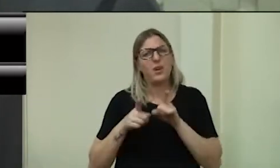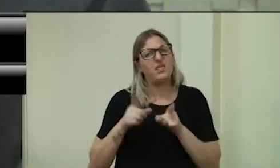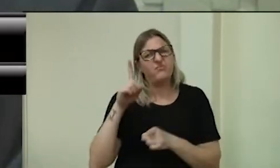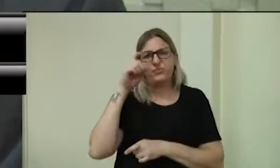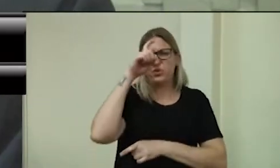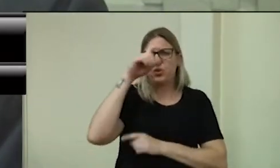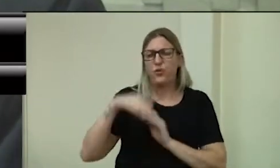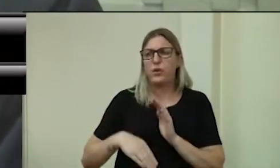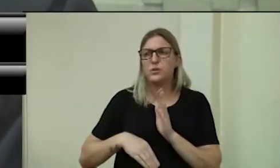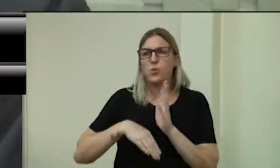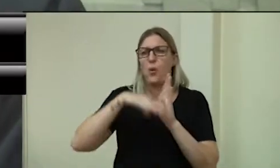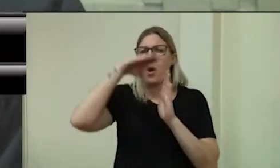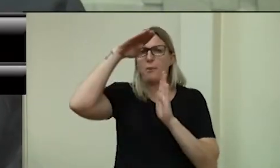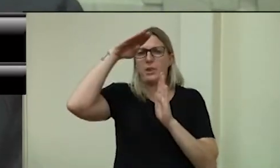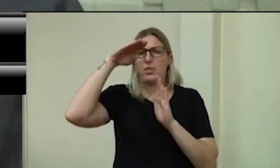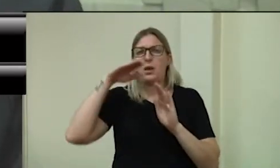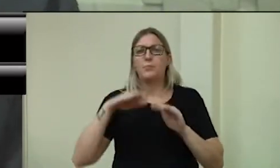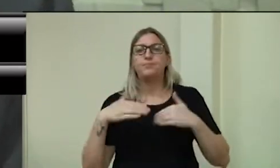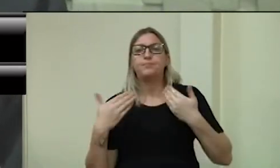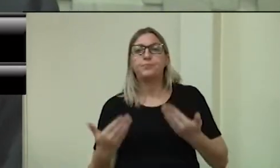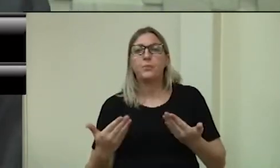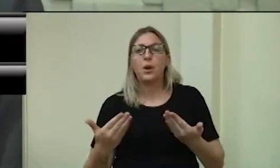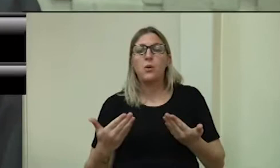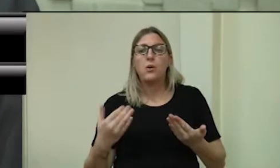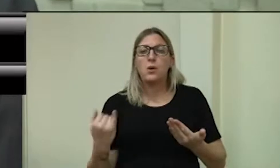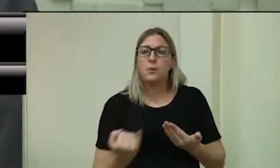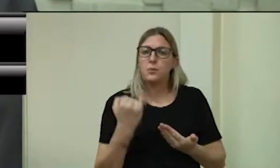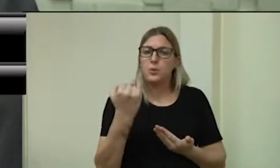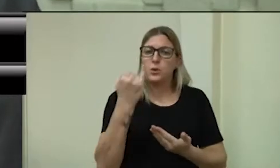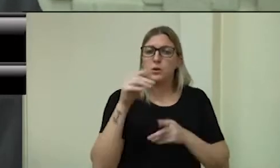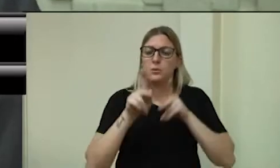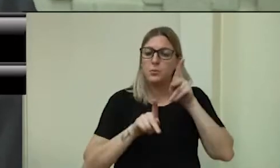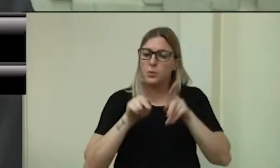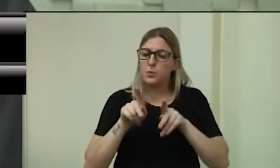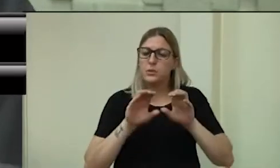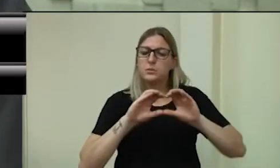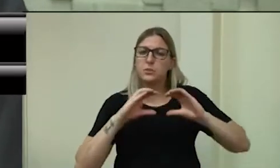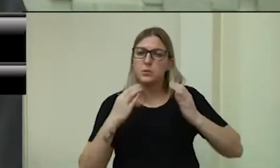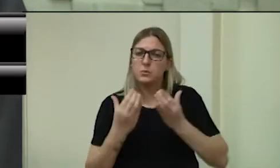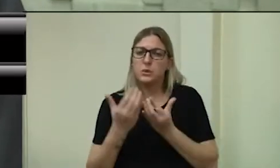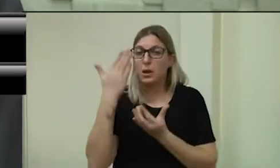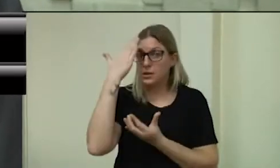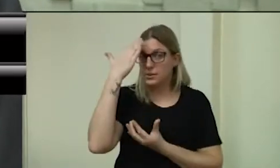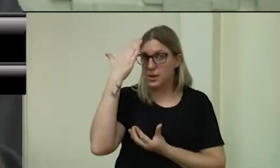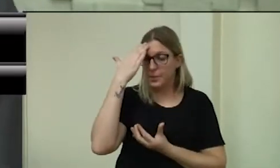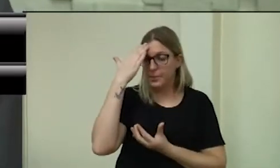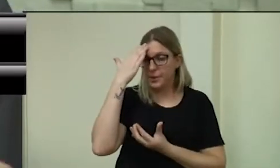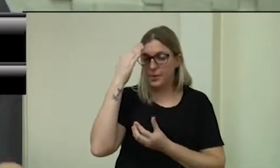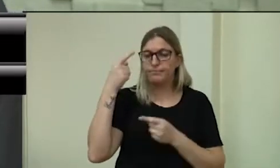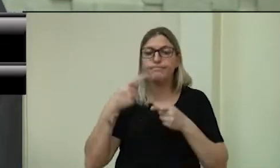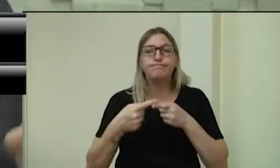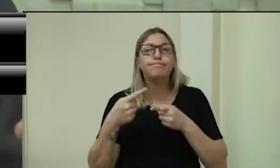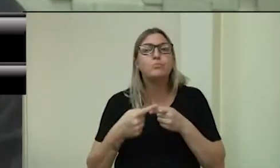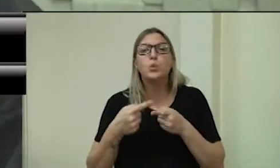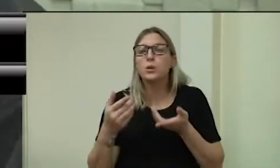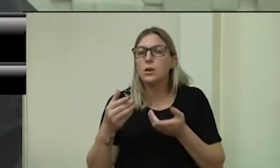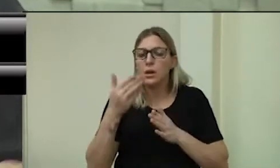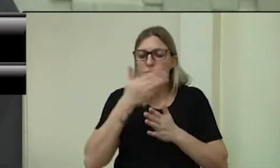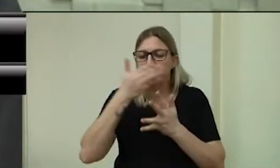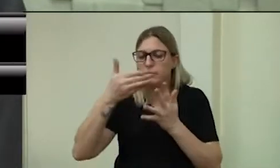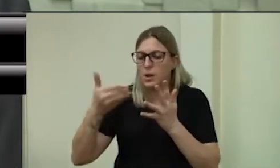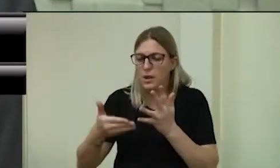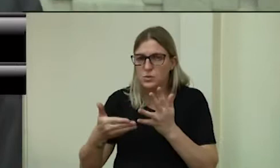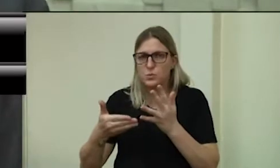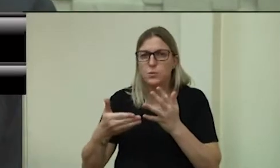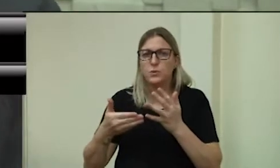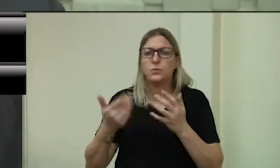que a população saiba, para que a comunidade saiba, que isso é para que a gente consiga subsidiar as empresas que vão